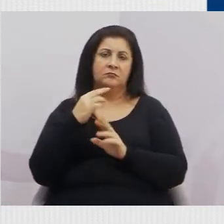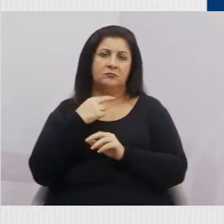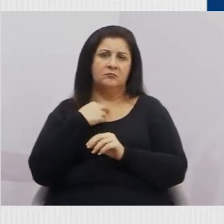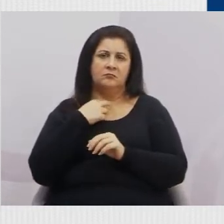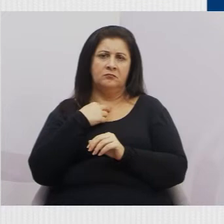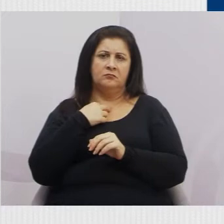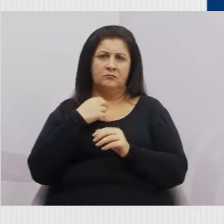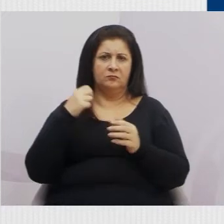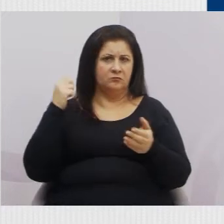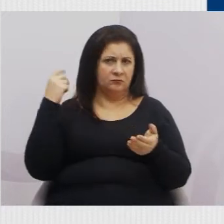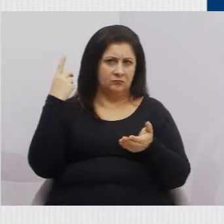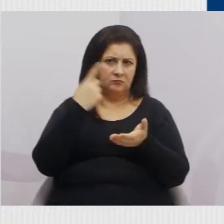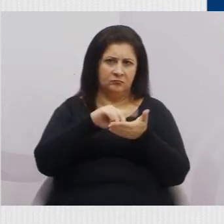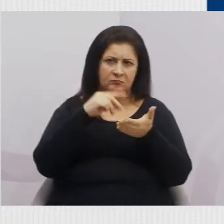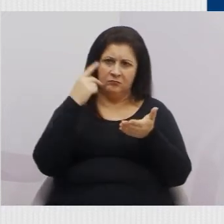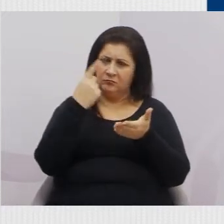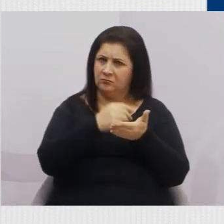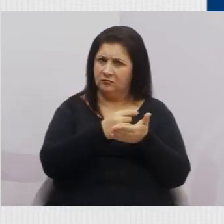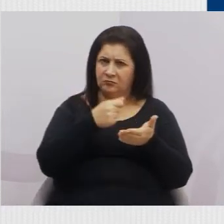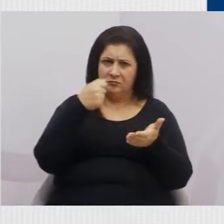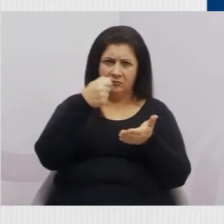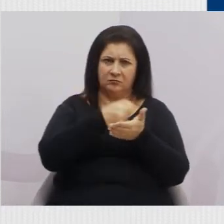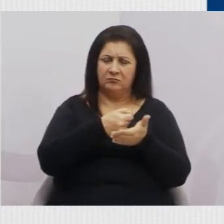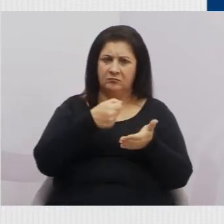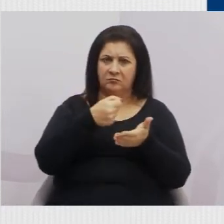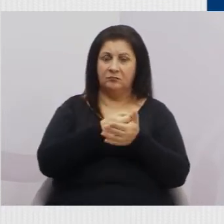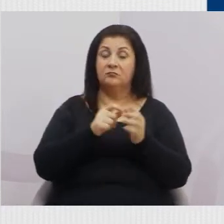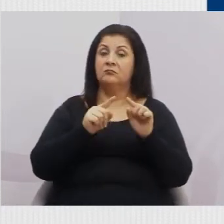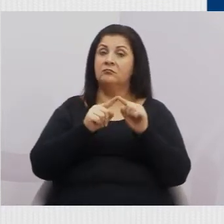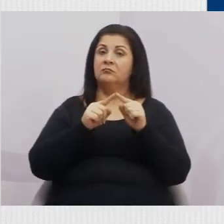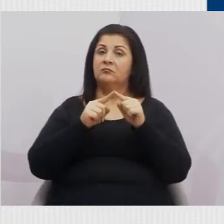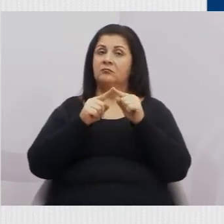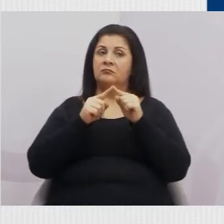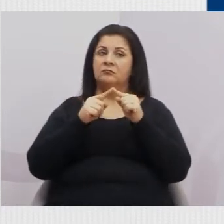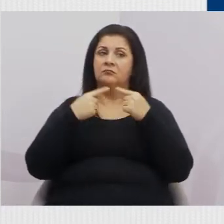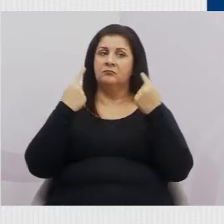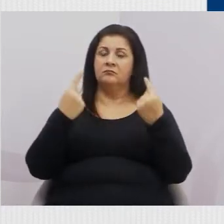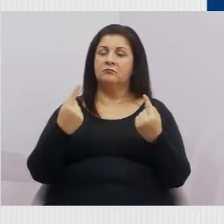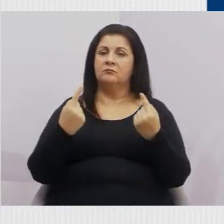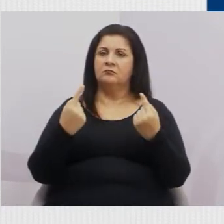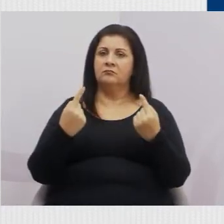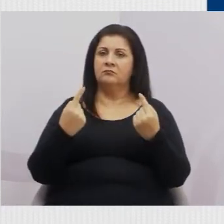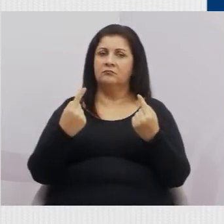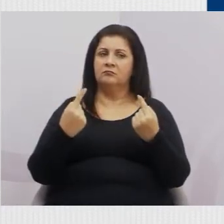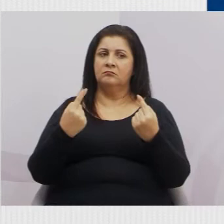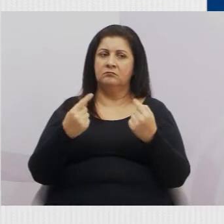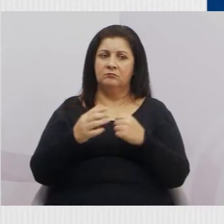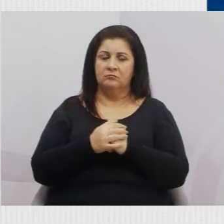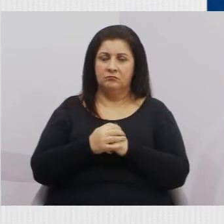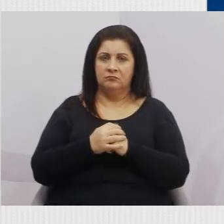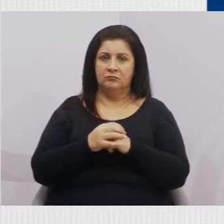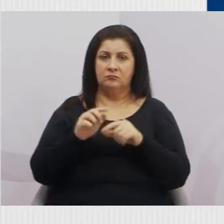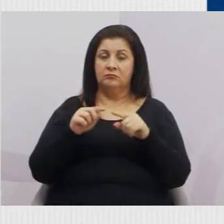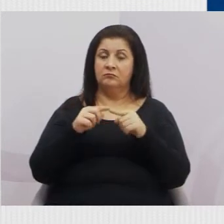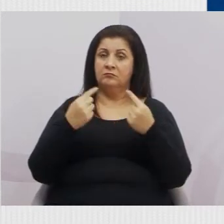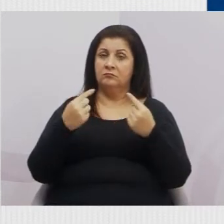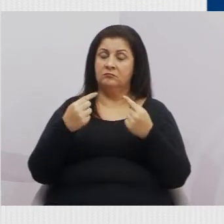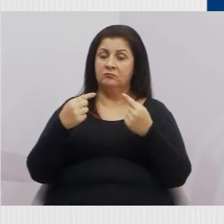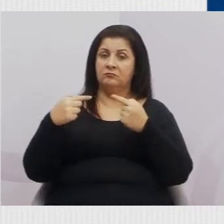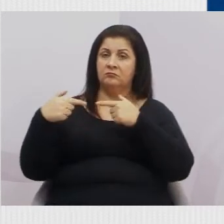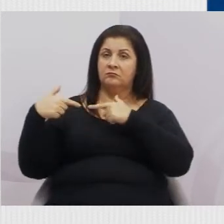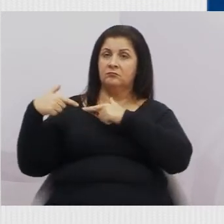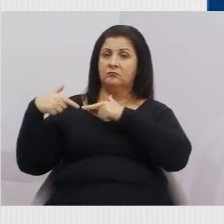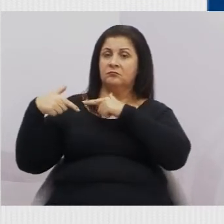ser agredidas pela sua opção, mas, por óbvio que, como conservadores que